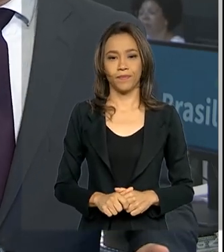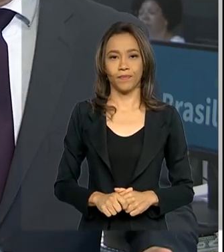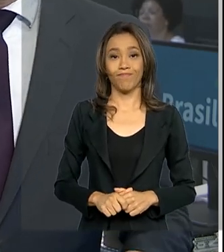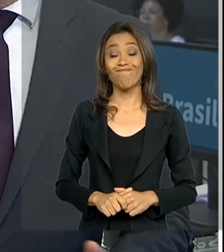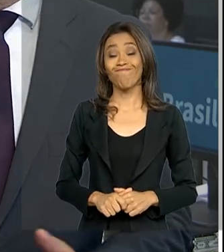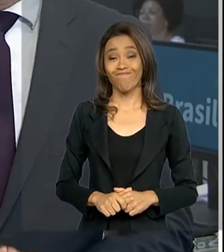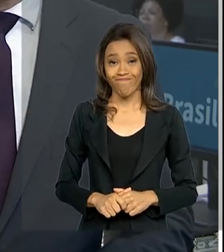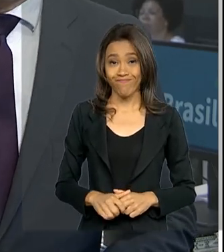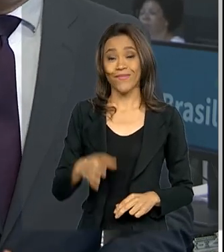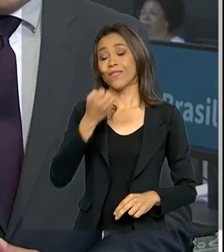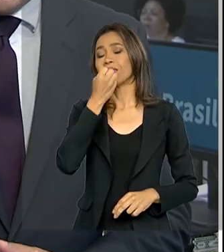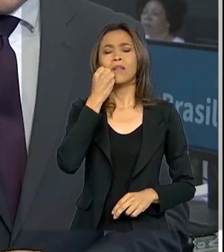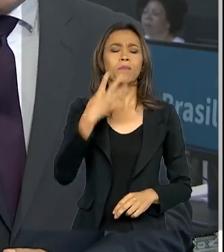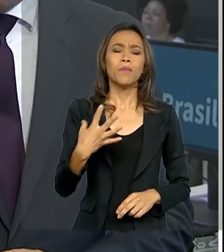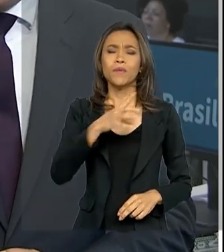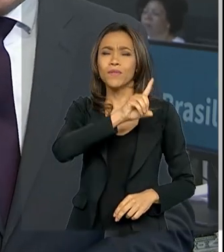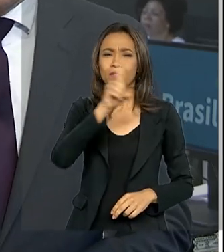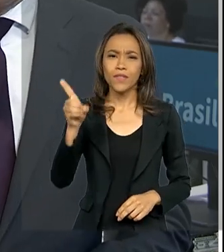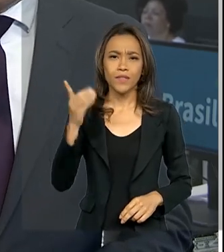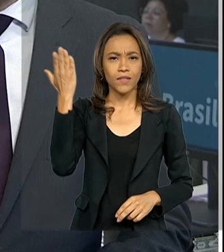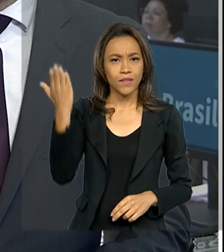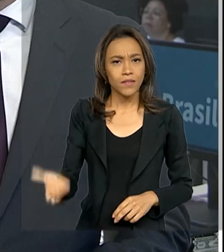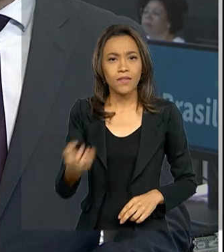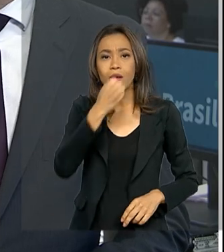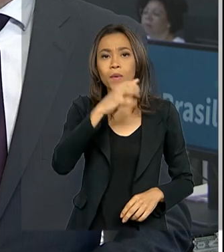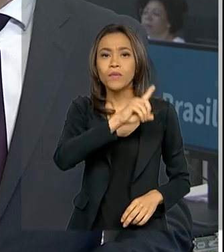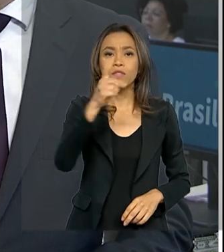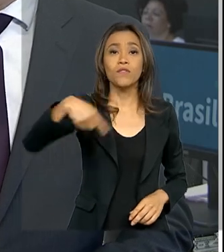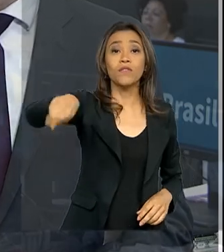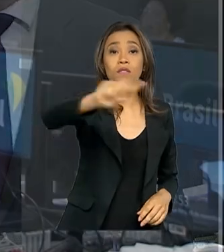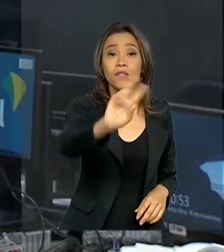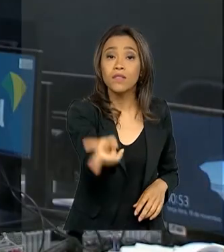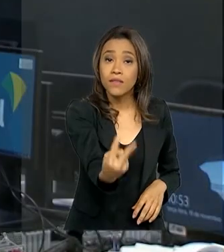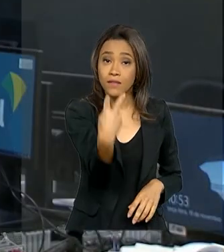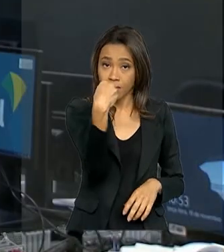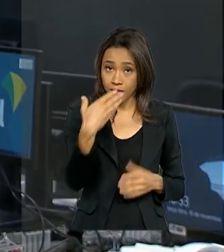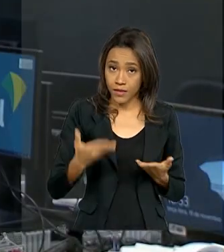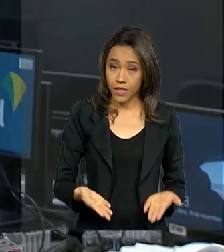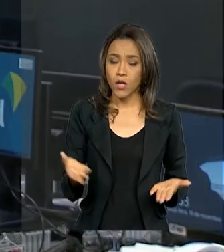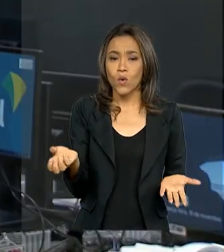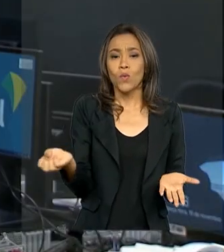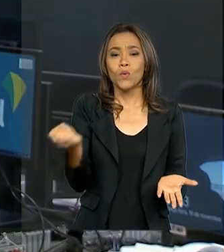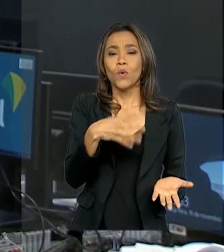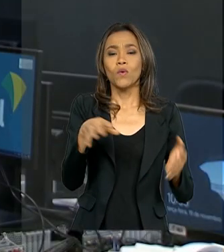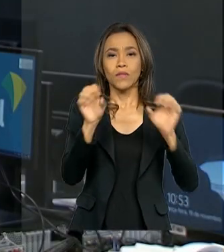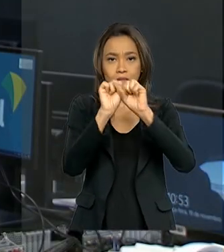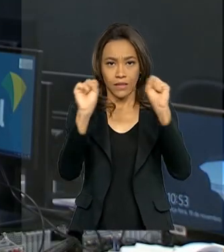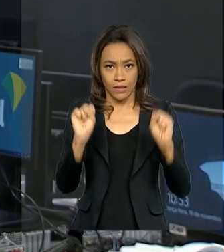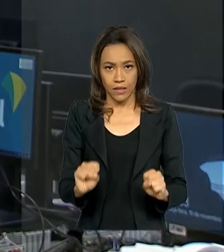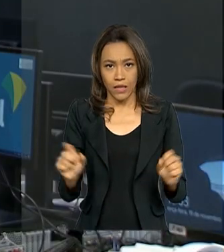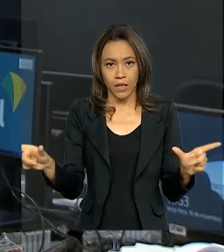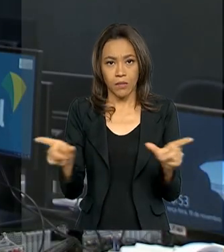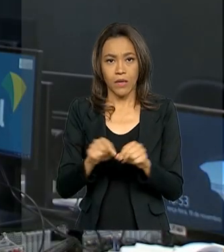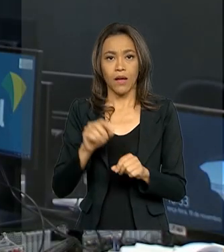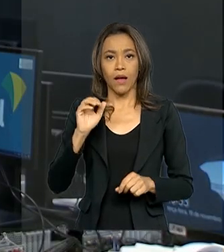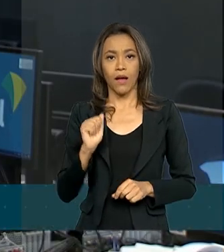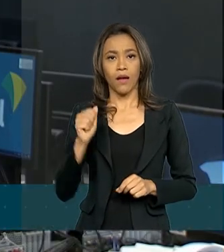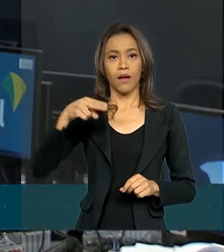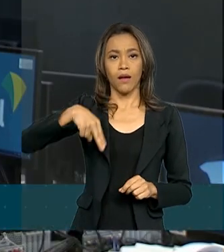Bom dia, Renata. Bom dia a você que acompanha o Brasil em Dia. O novo sistema de atendimento da Agência Nacional de